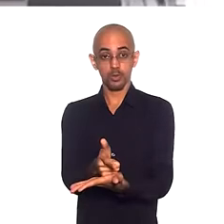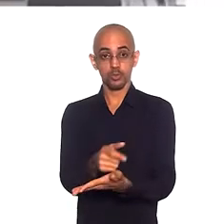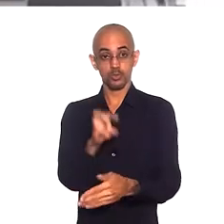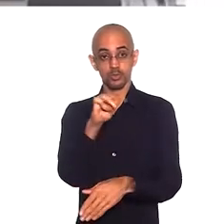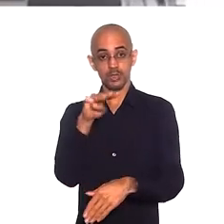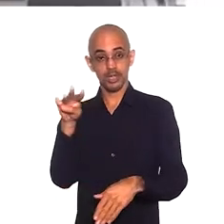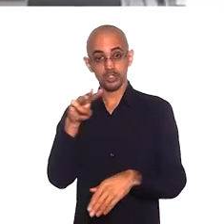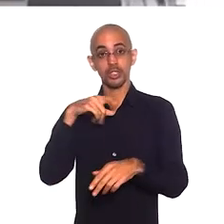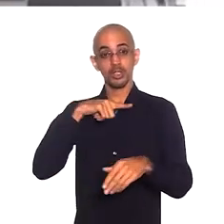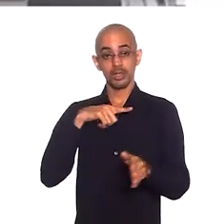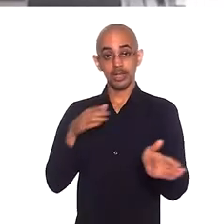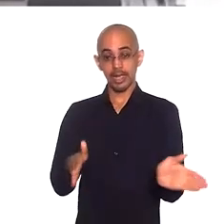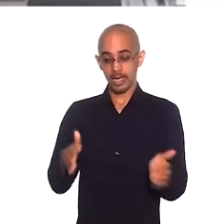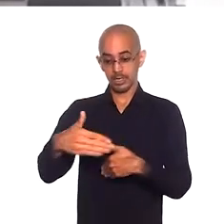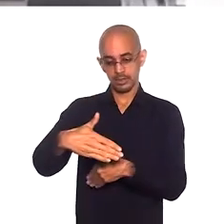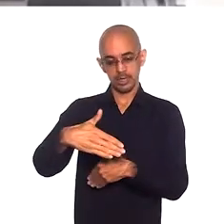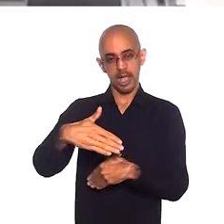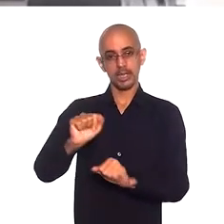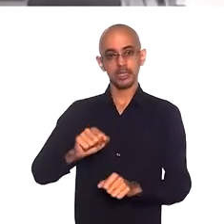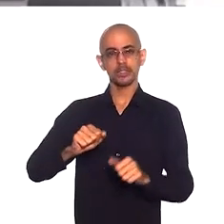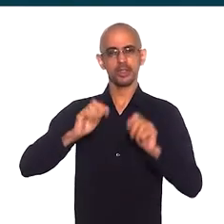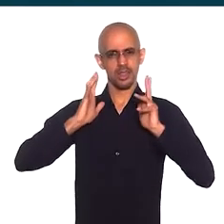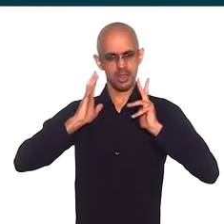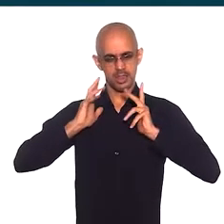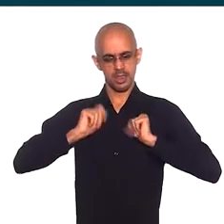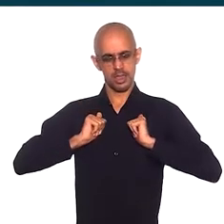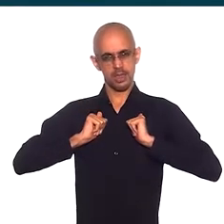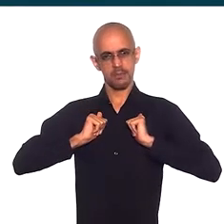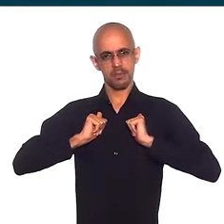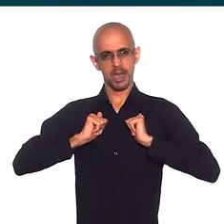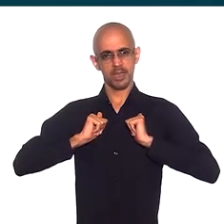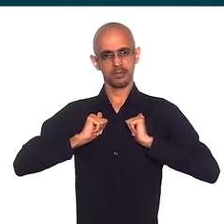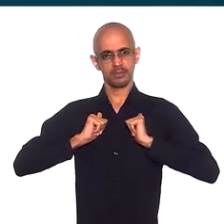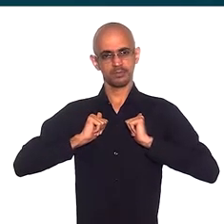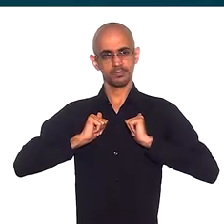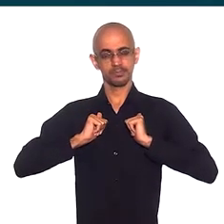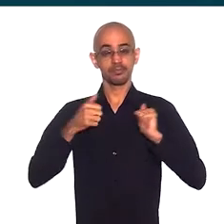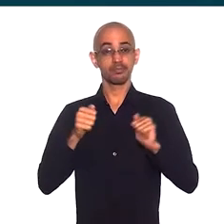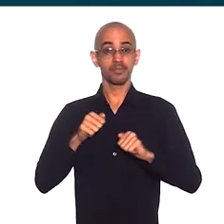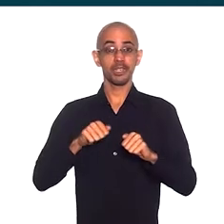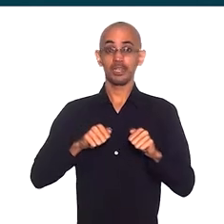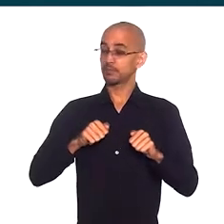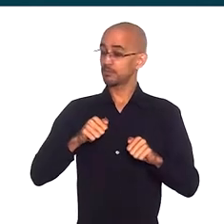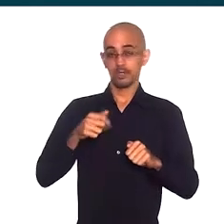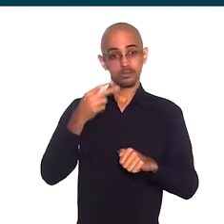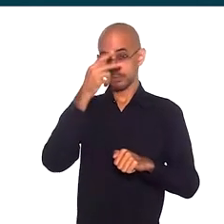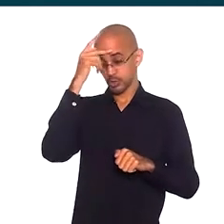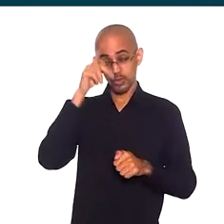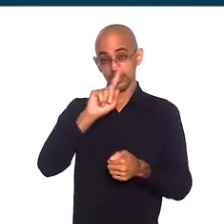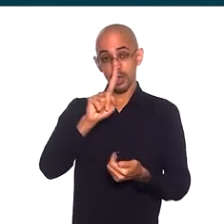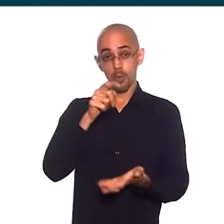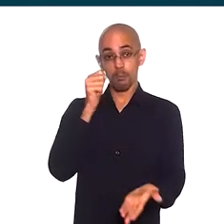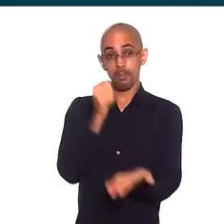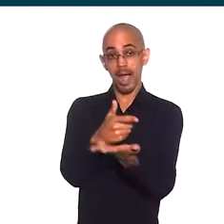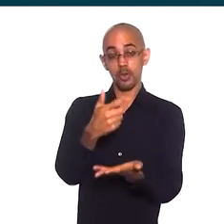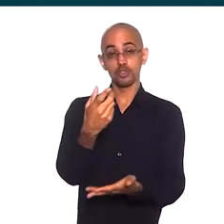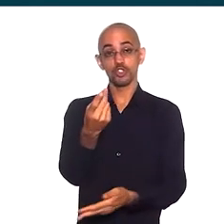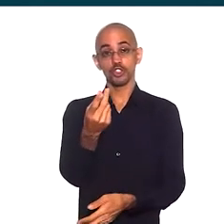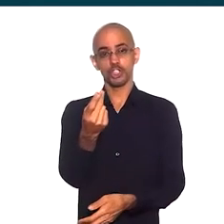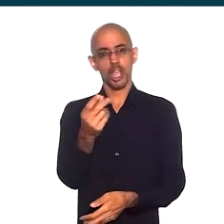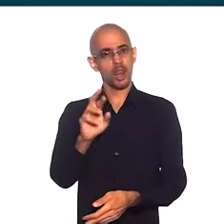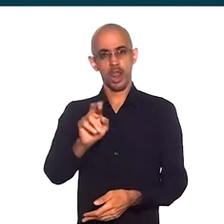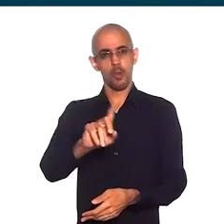cestas higienizadas, sacolas, ecobags. E as pessoas não passam dinheiro. É tudo feito